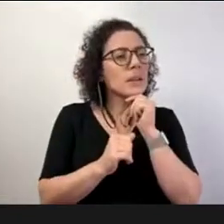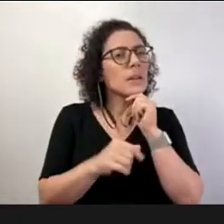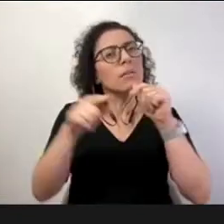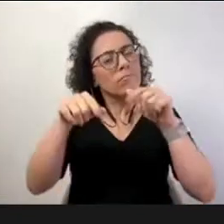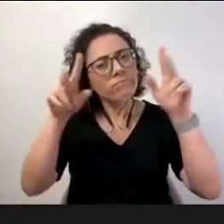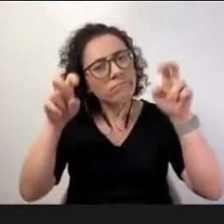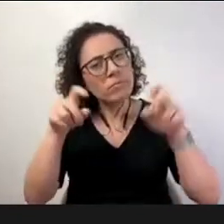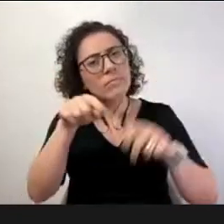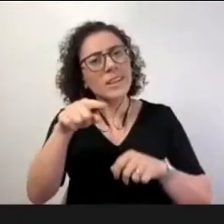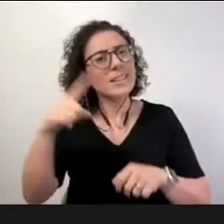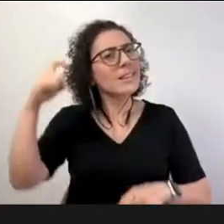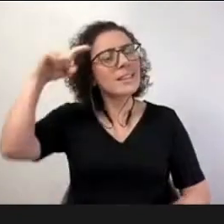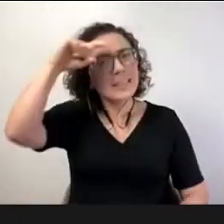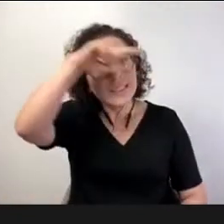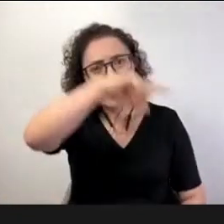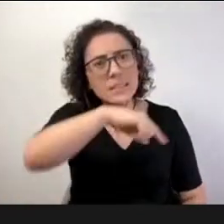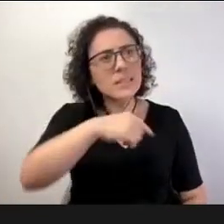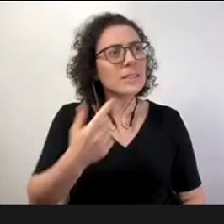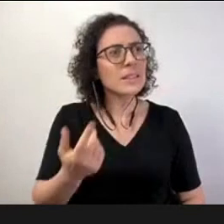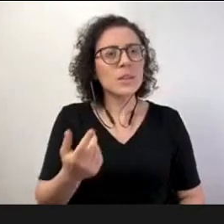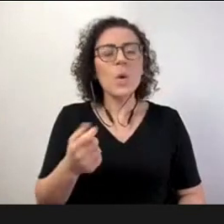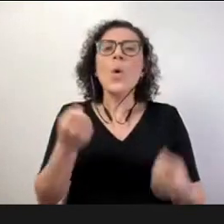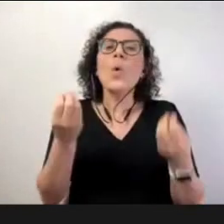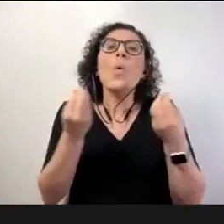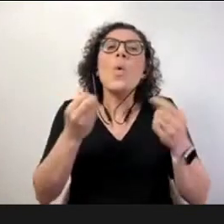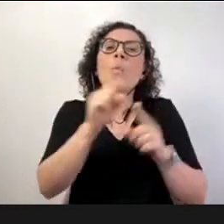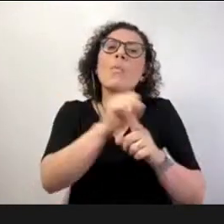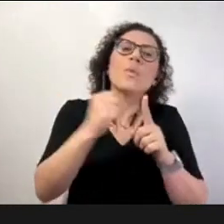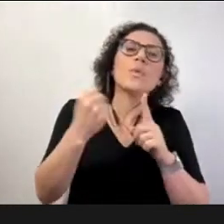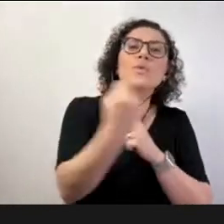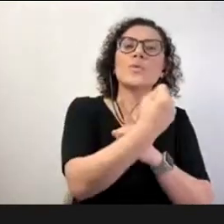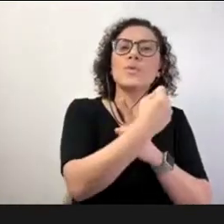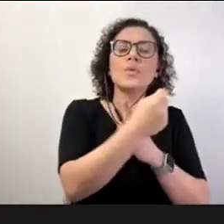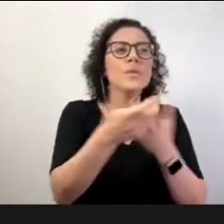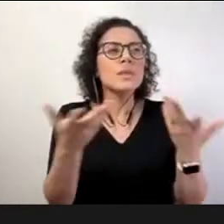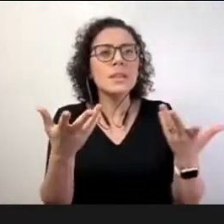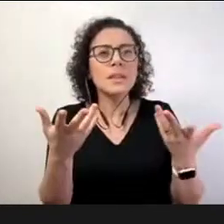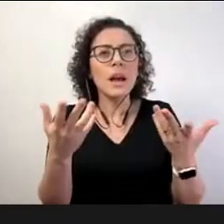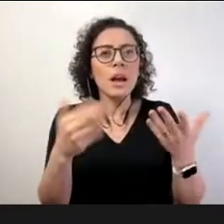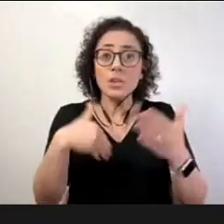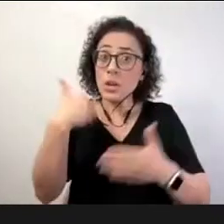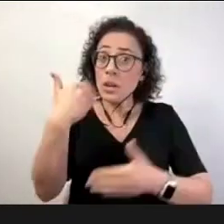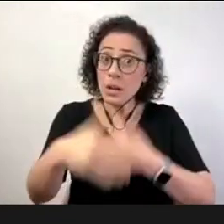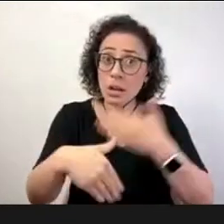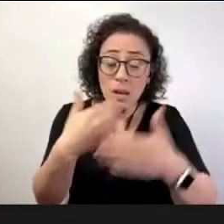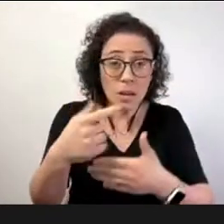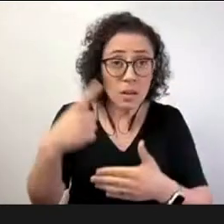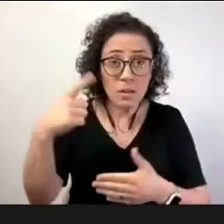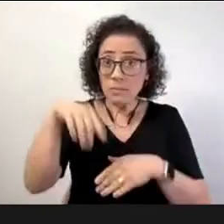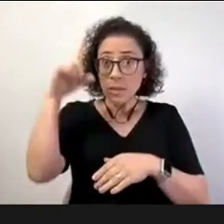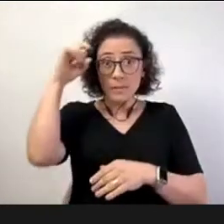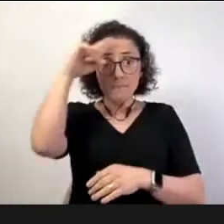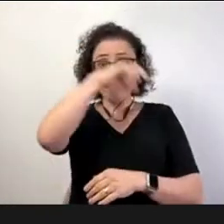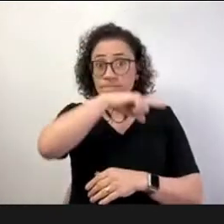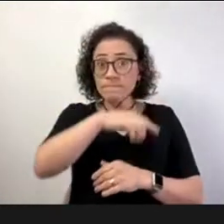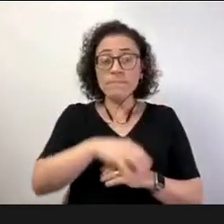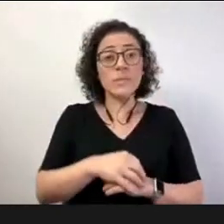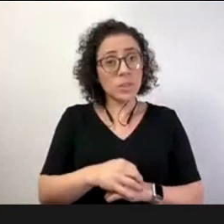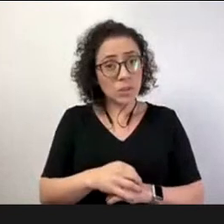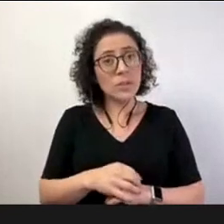complexidade, como é que a nossa sociedade se está a tornar cada vez mais complexa. E o facto da sociedade se tornar complexa